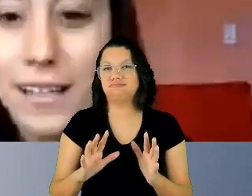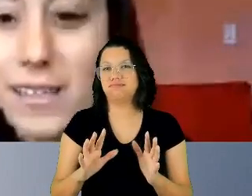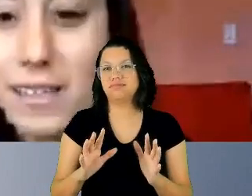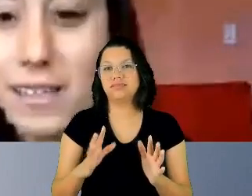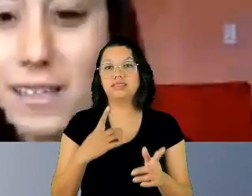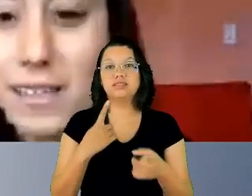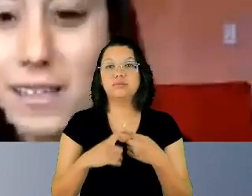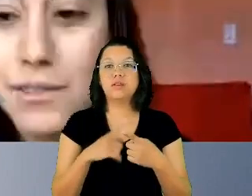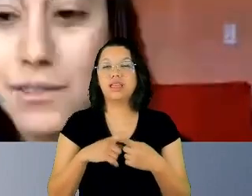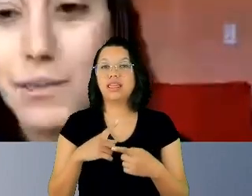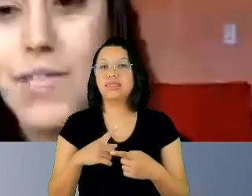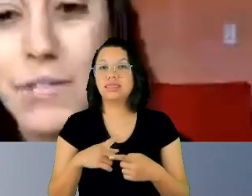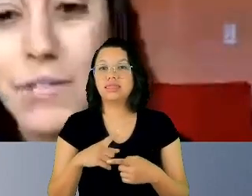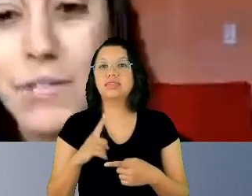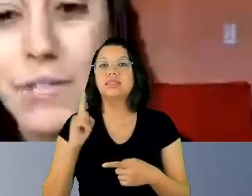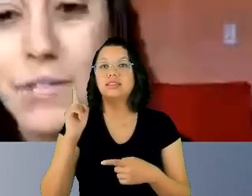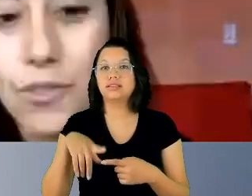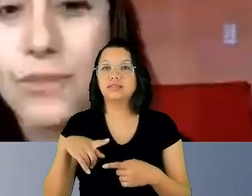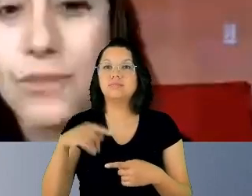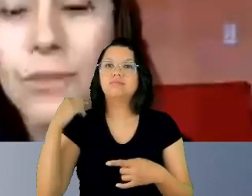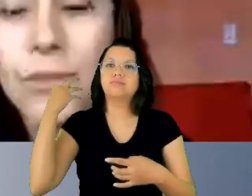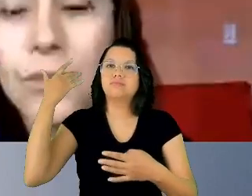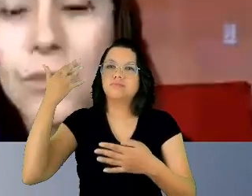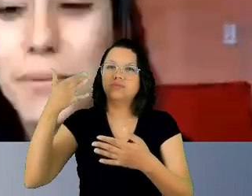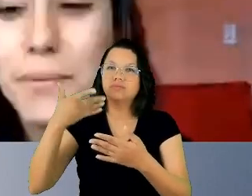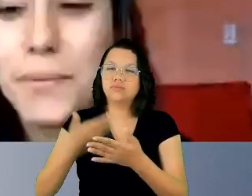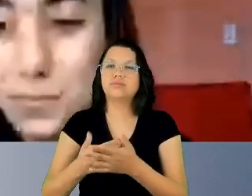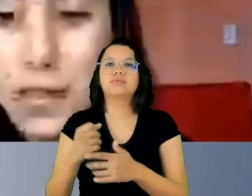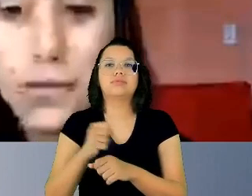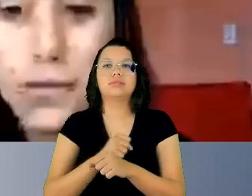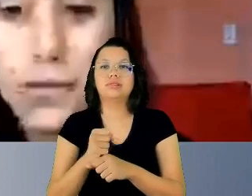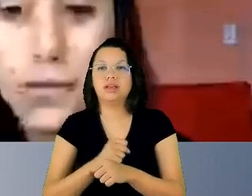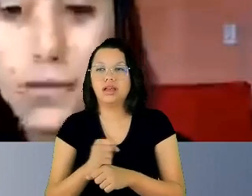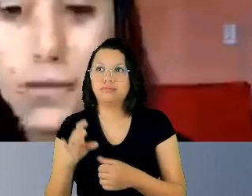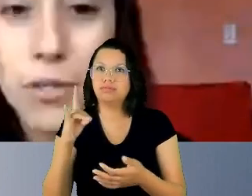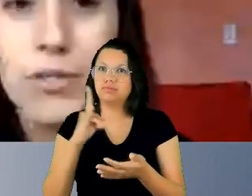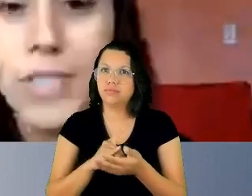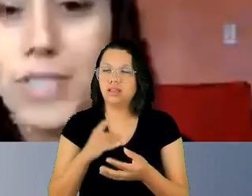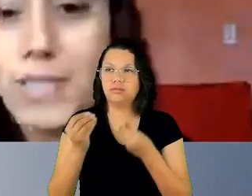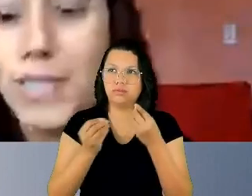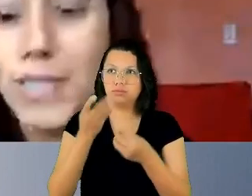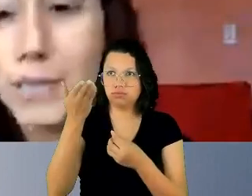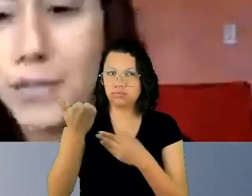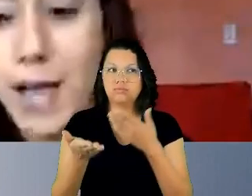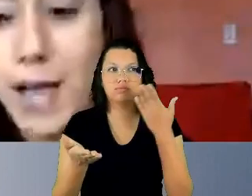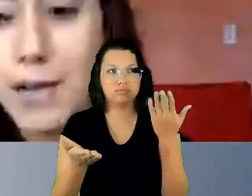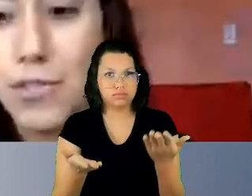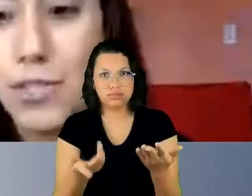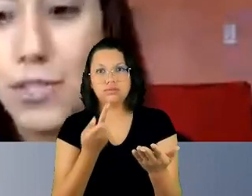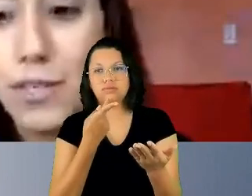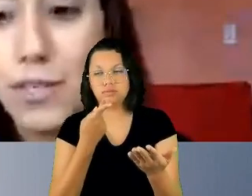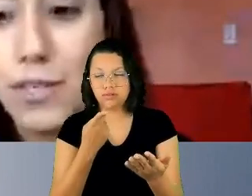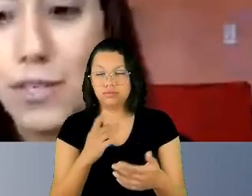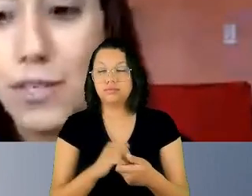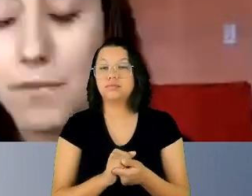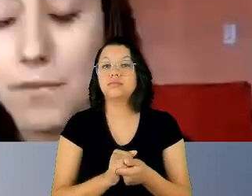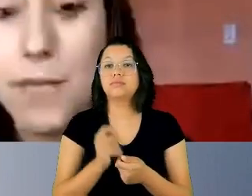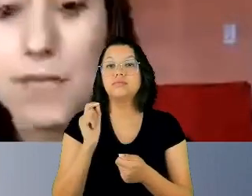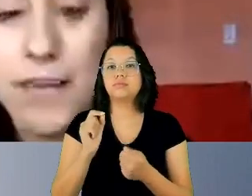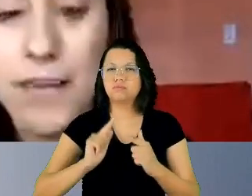tem sido muitos anos de fato, como doutor Maia, doutora Terezinha mencionaram, de